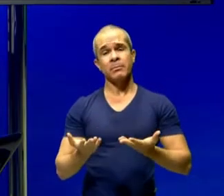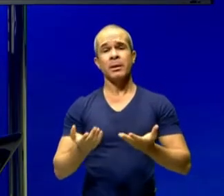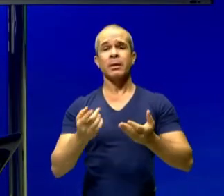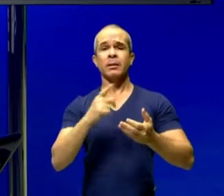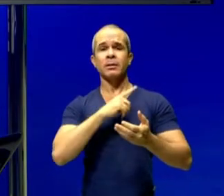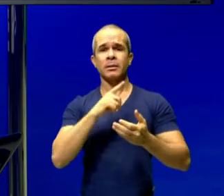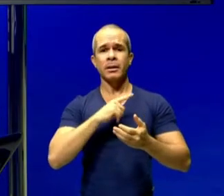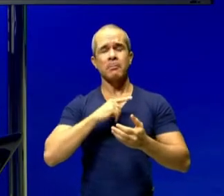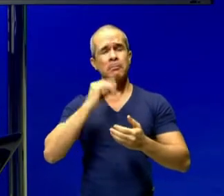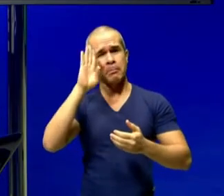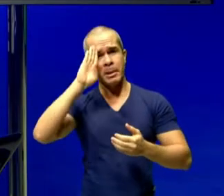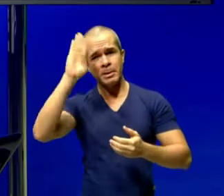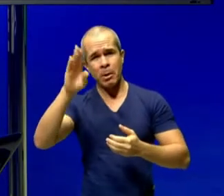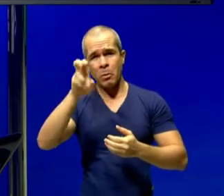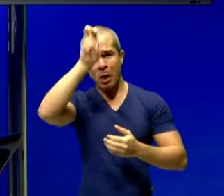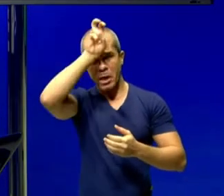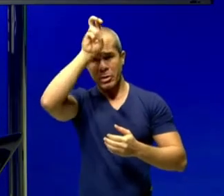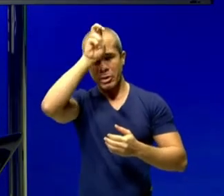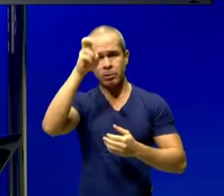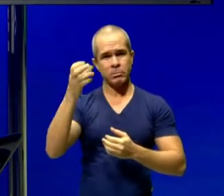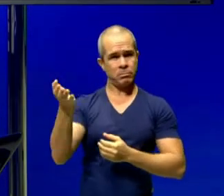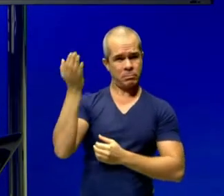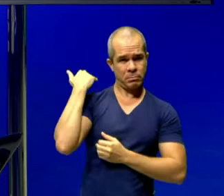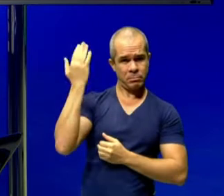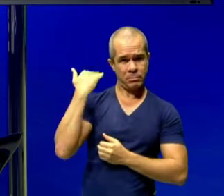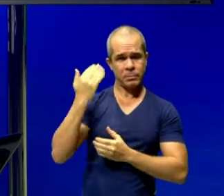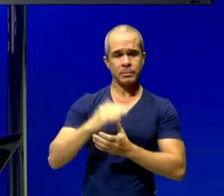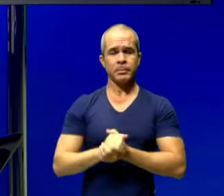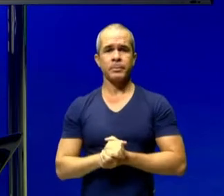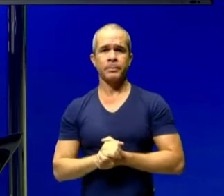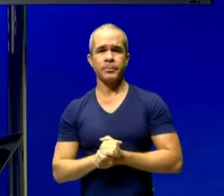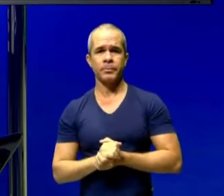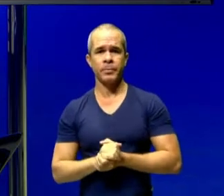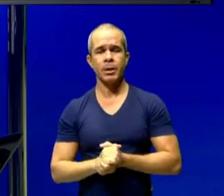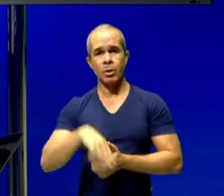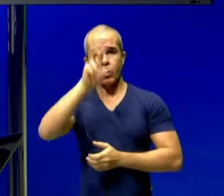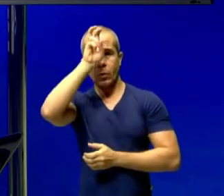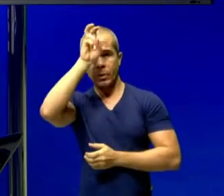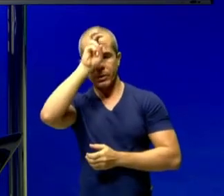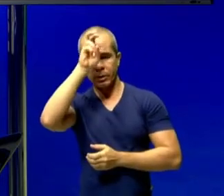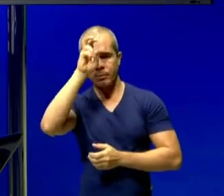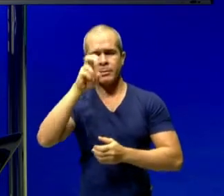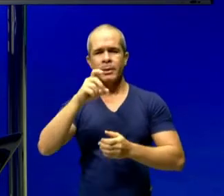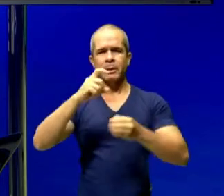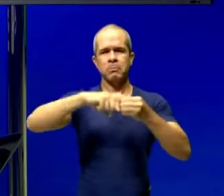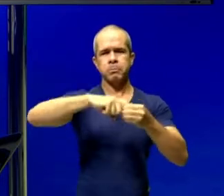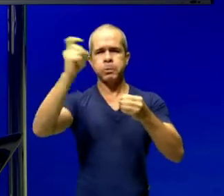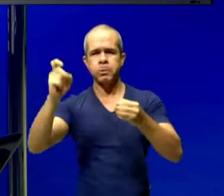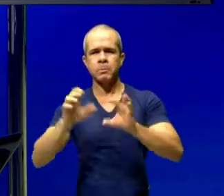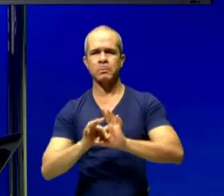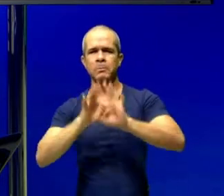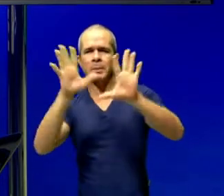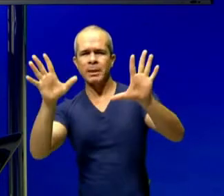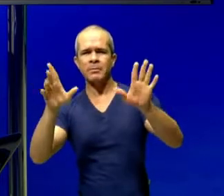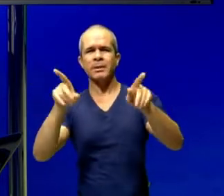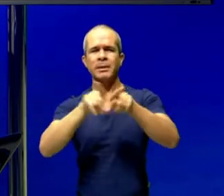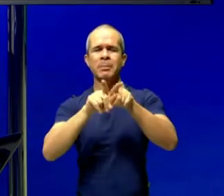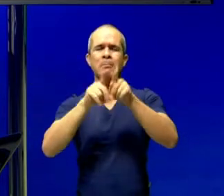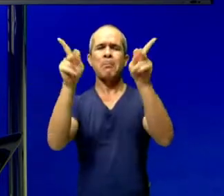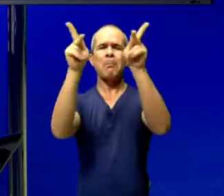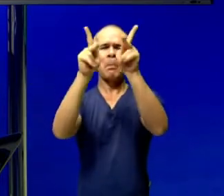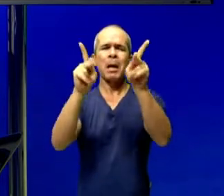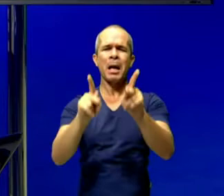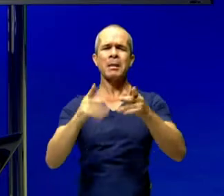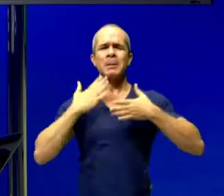questão do Egito antigo, do Egito, perdão, o processo de descolonização do Egito foi via Pacífico.